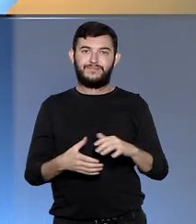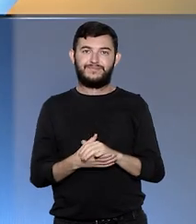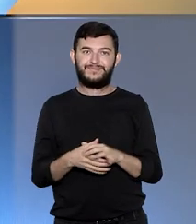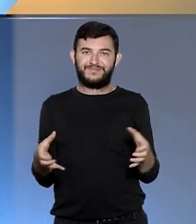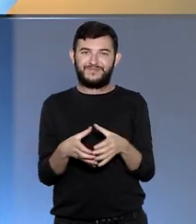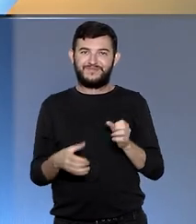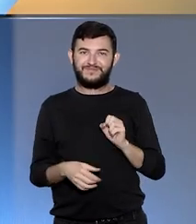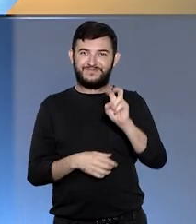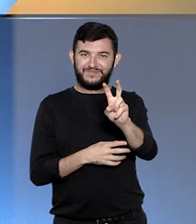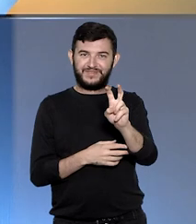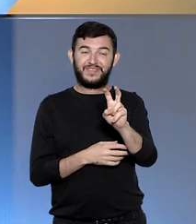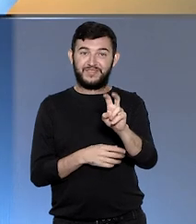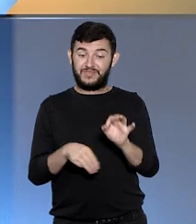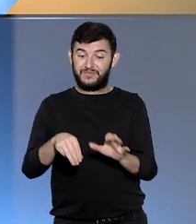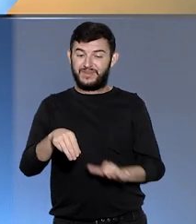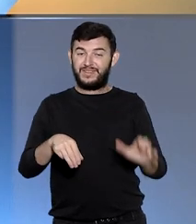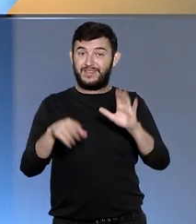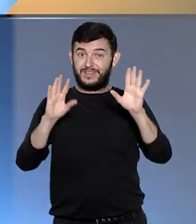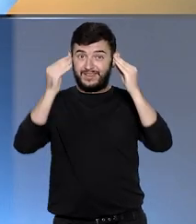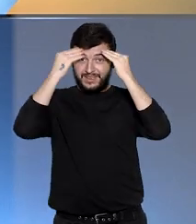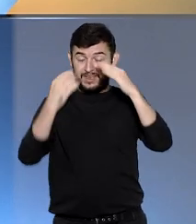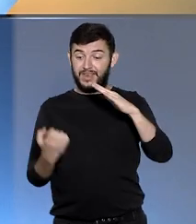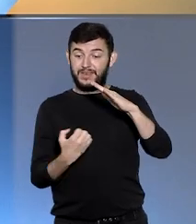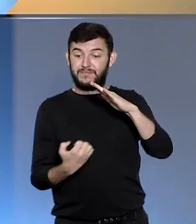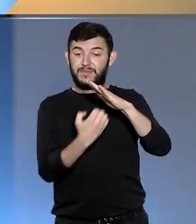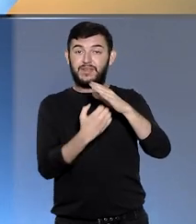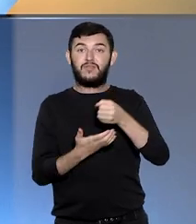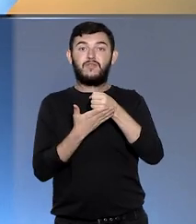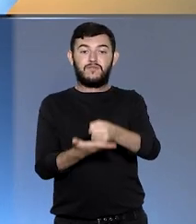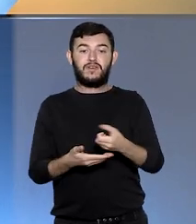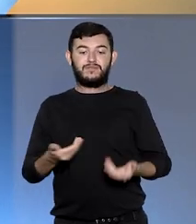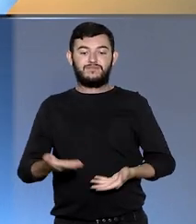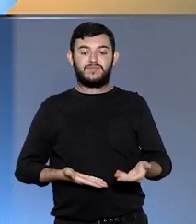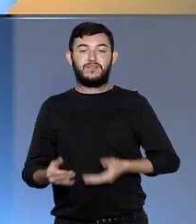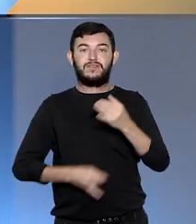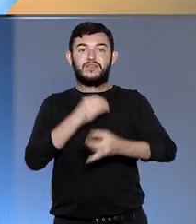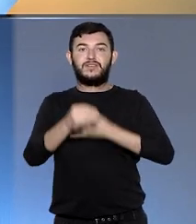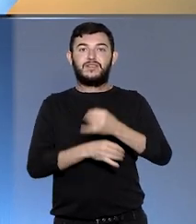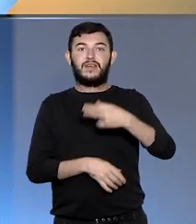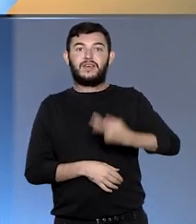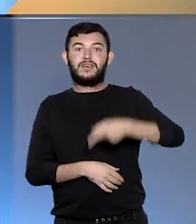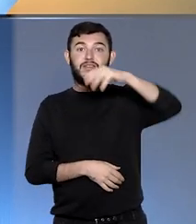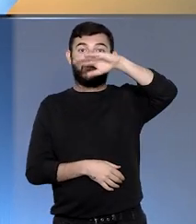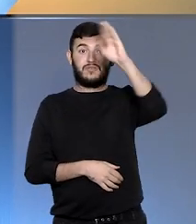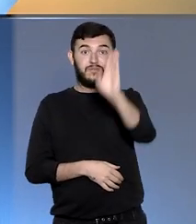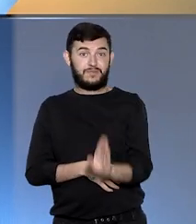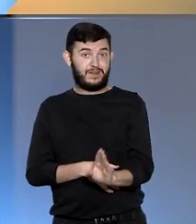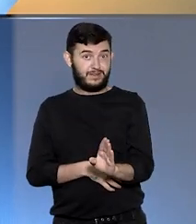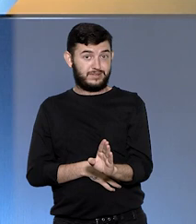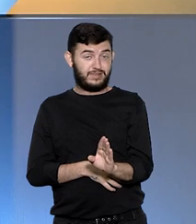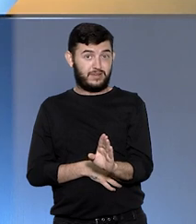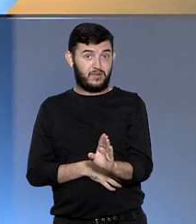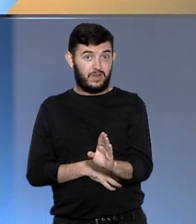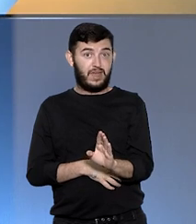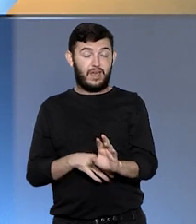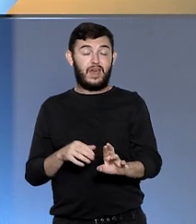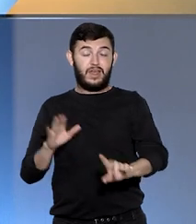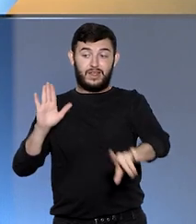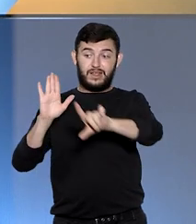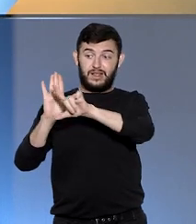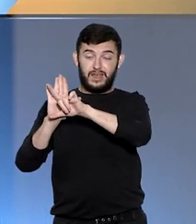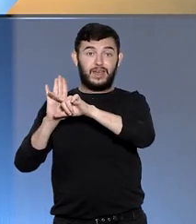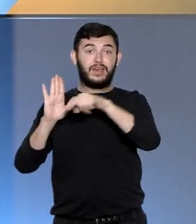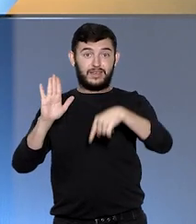Na quinta turma, os ministros concluíram que as empresas que prestam serviços de internet em território nacional devem